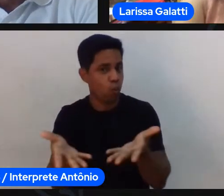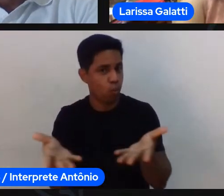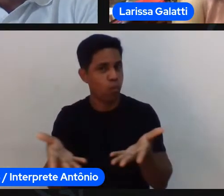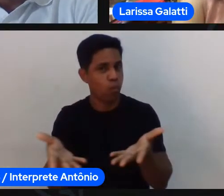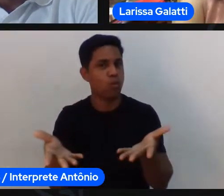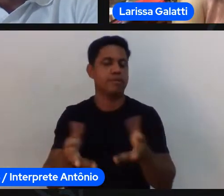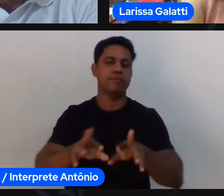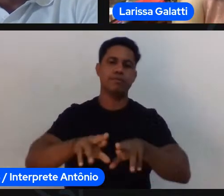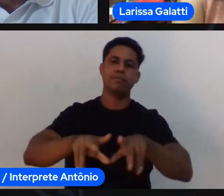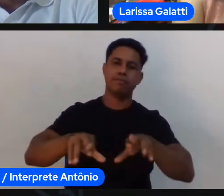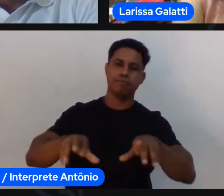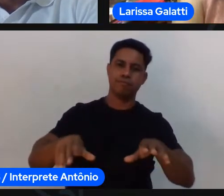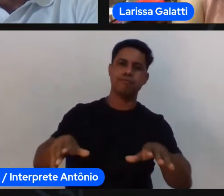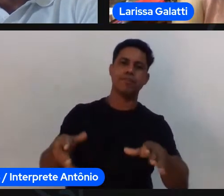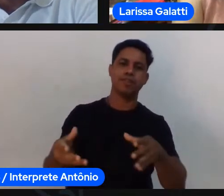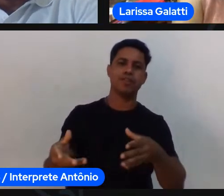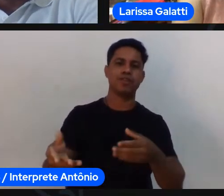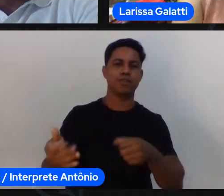então